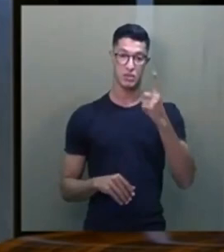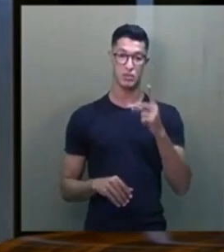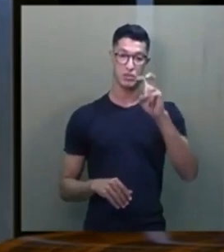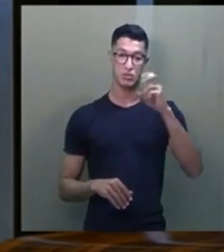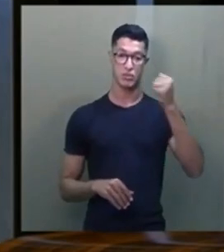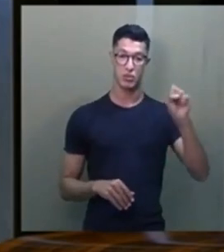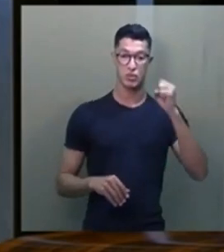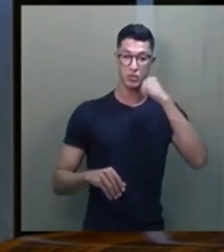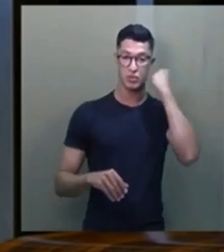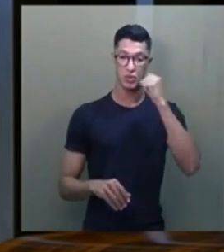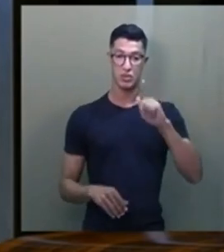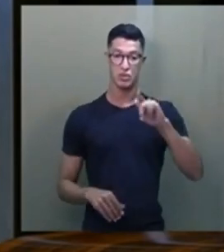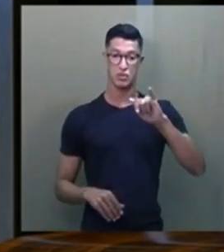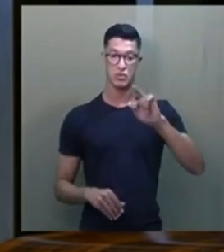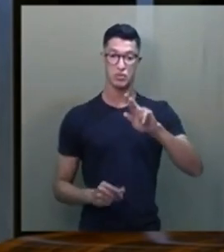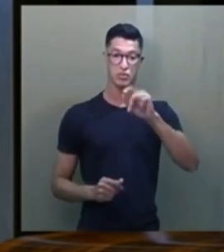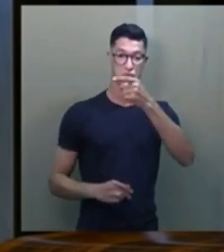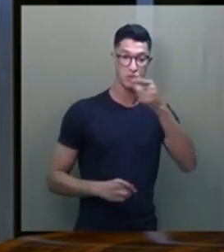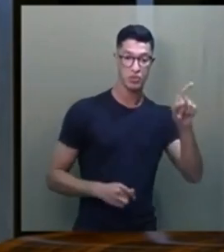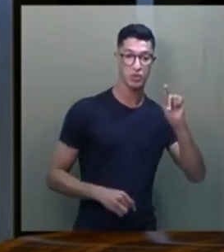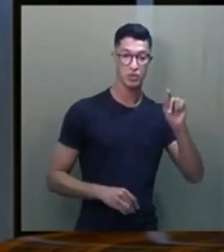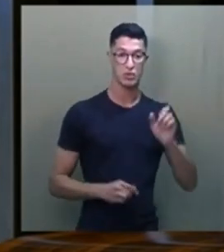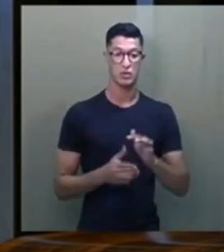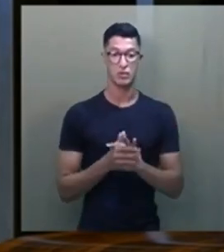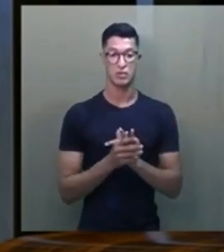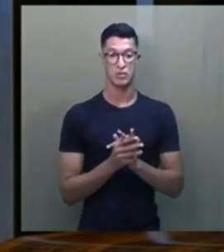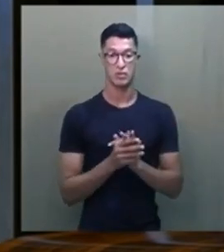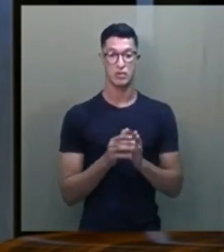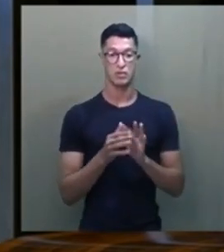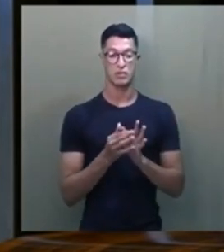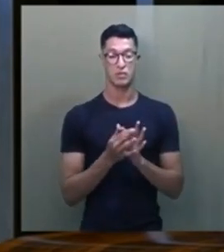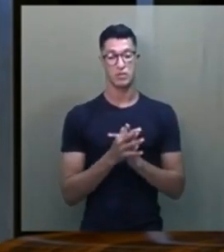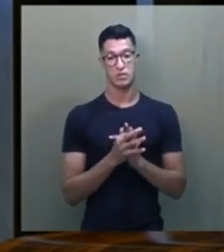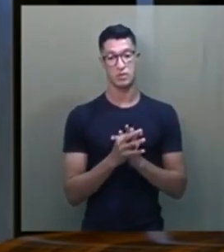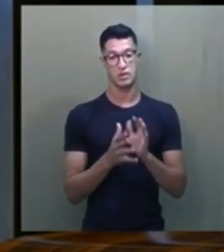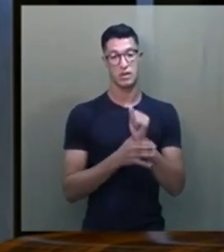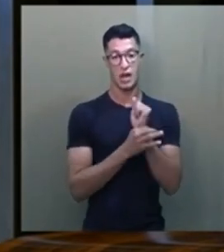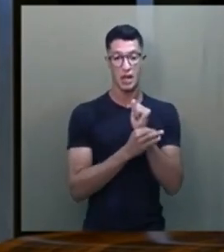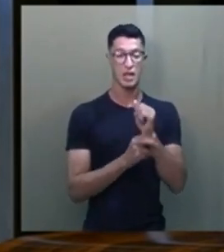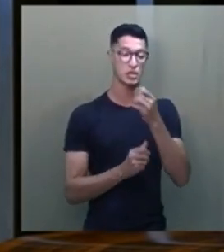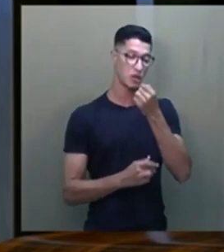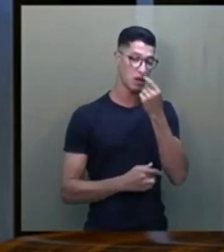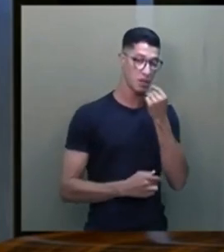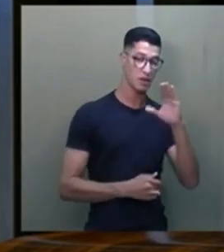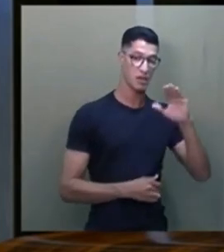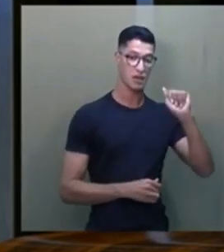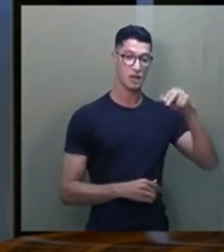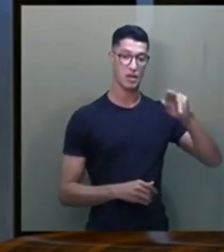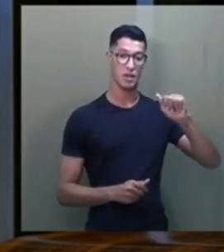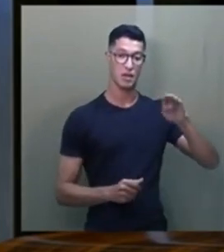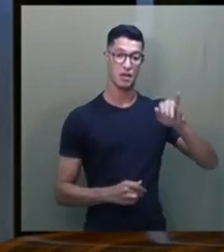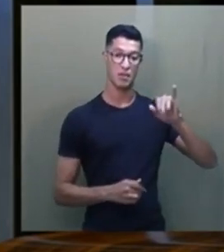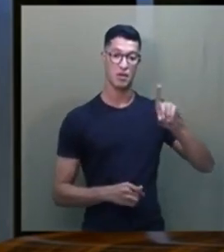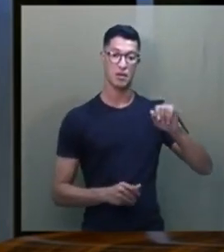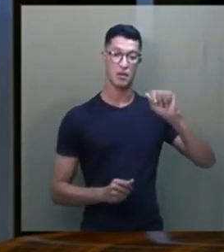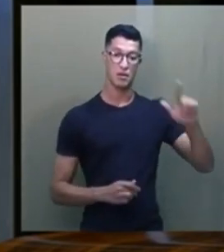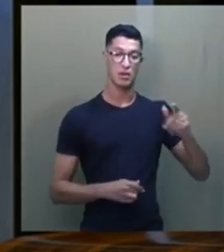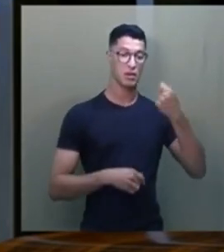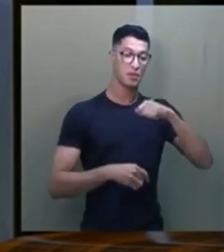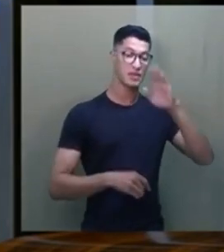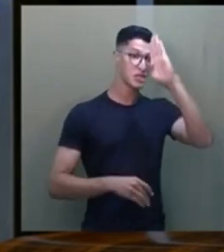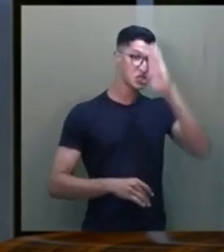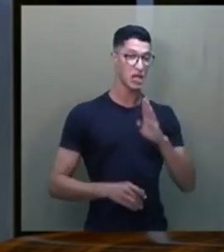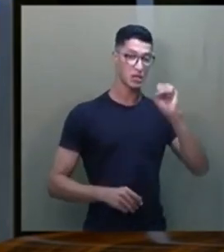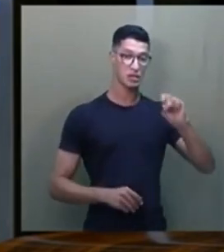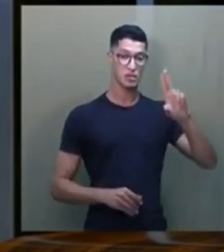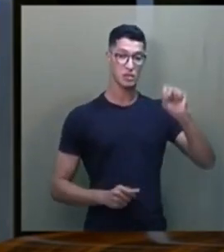que é do senador Eduardo Gerão, que garante cannabidiol para as famílias que precisam de graça no SUS.